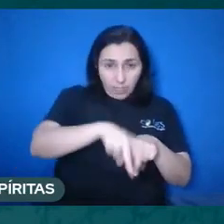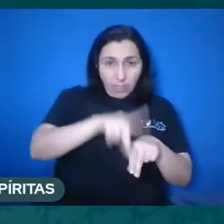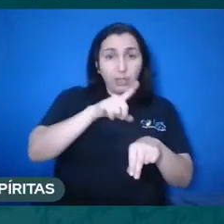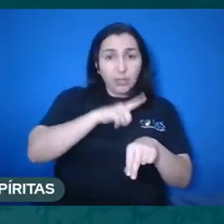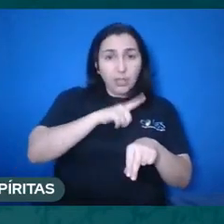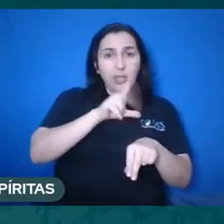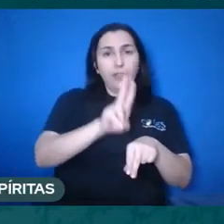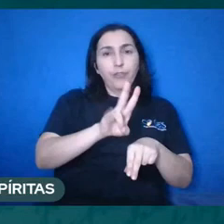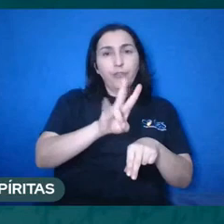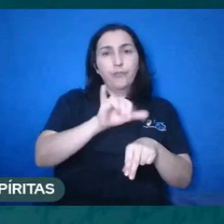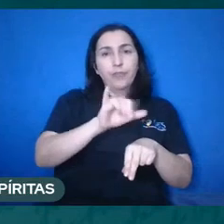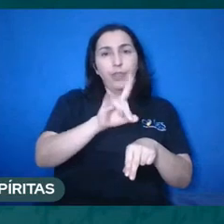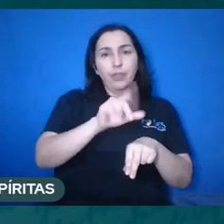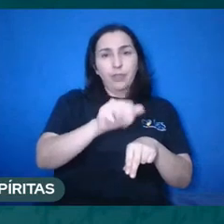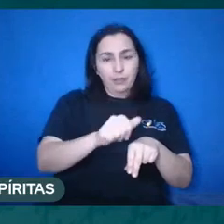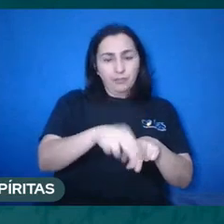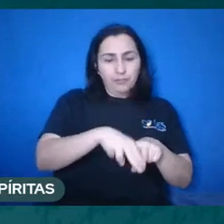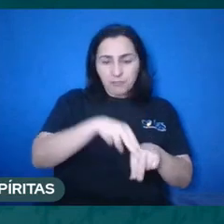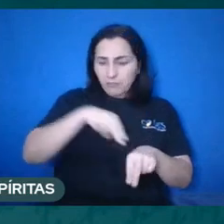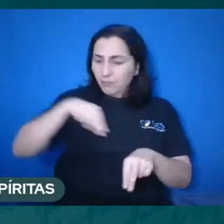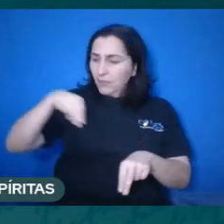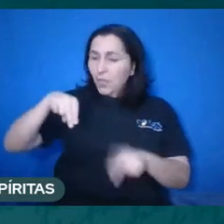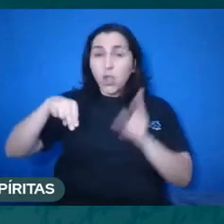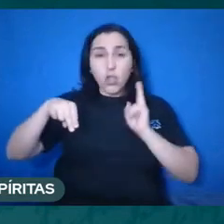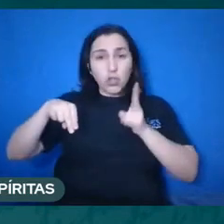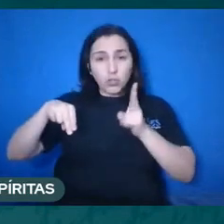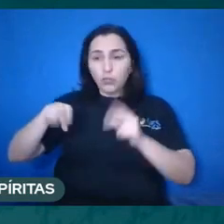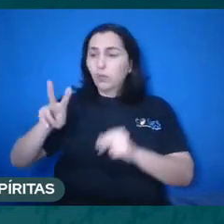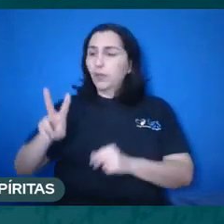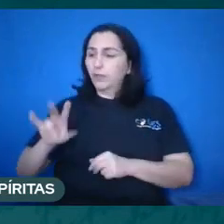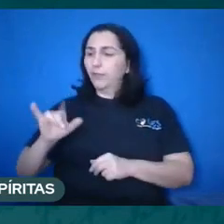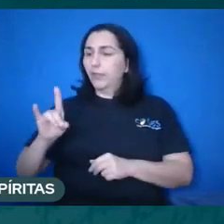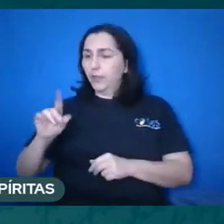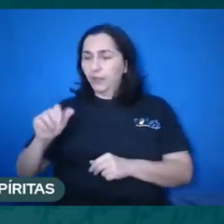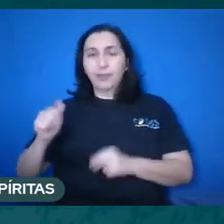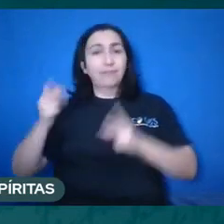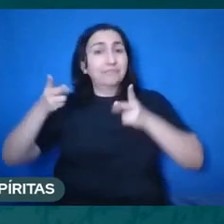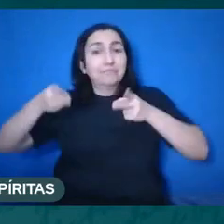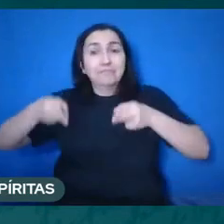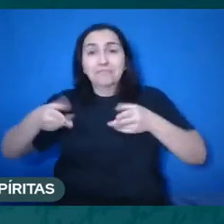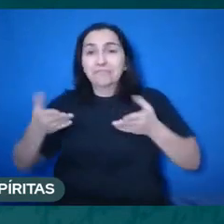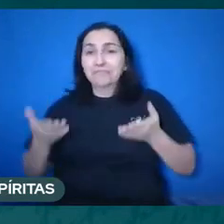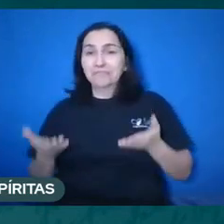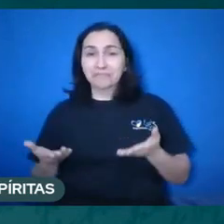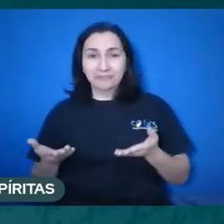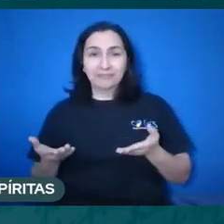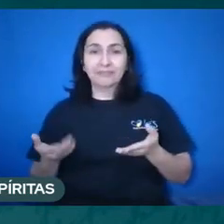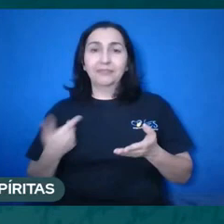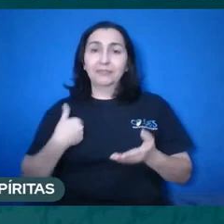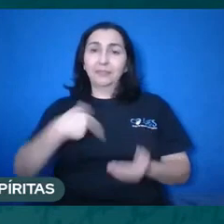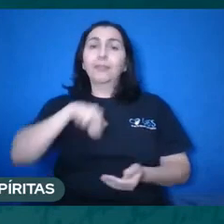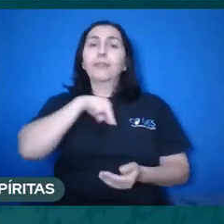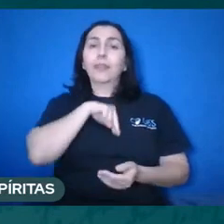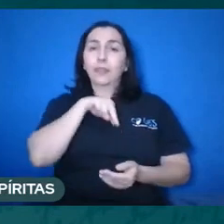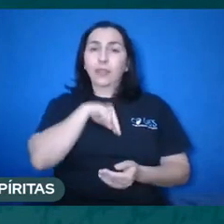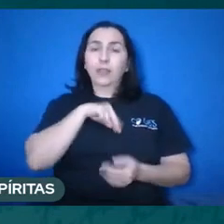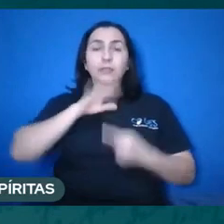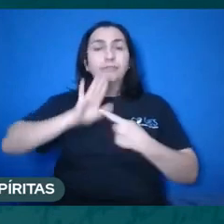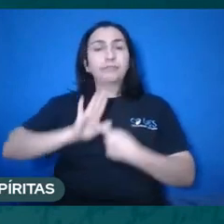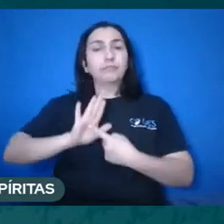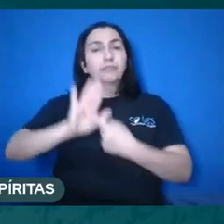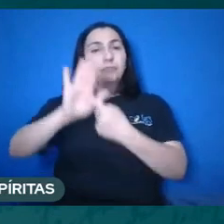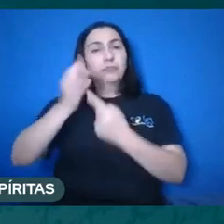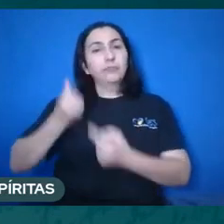impropriedade da ideia suicida, e as consequências, Kardec questiona isso aos espíritos, na questão